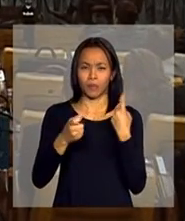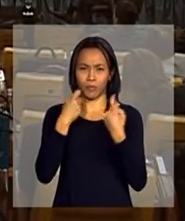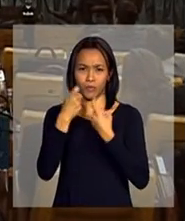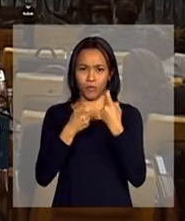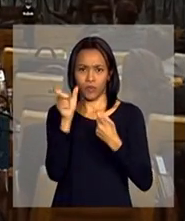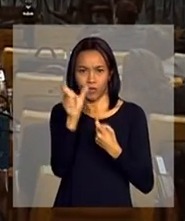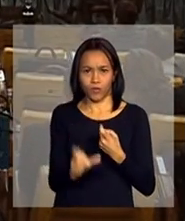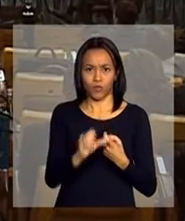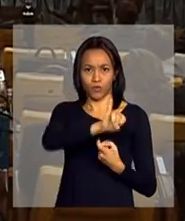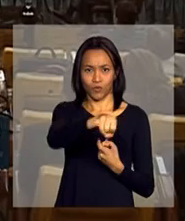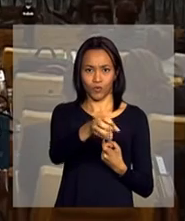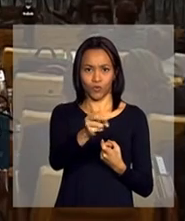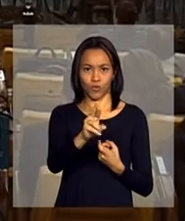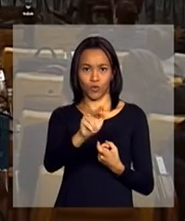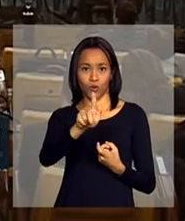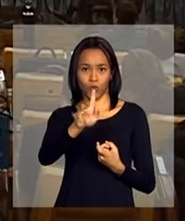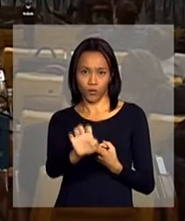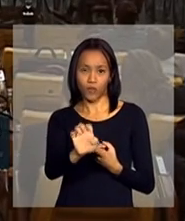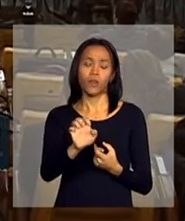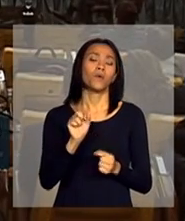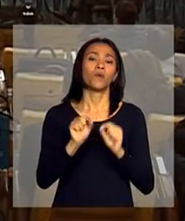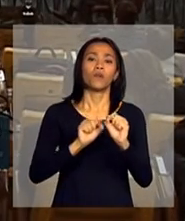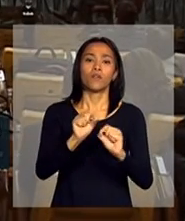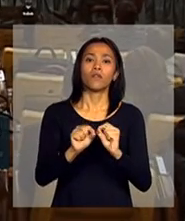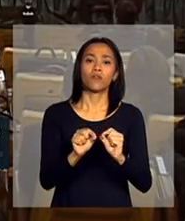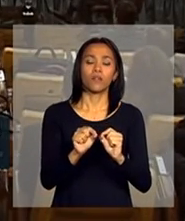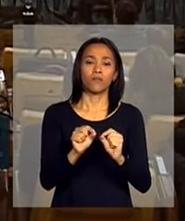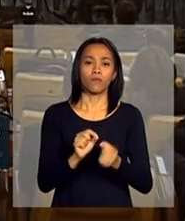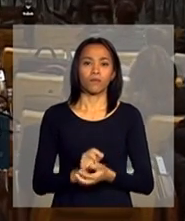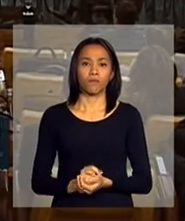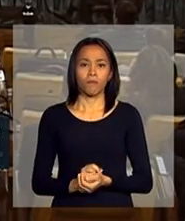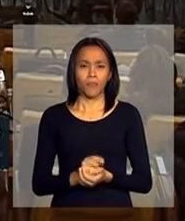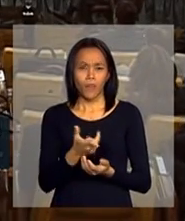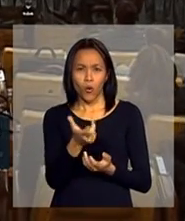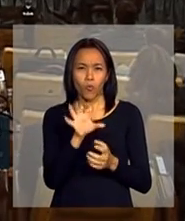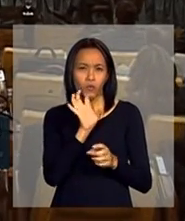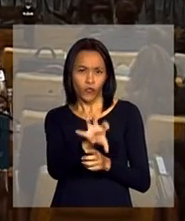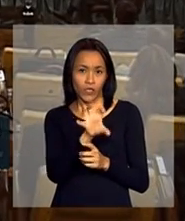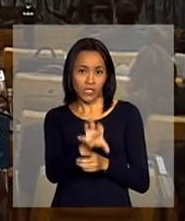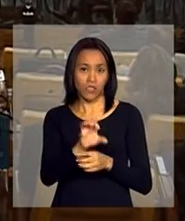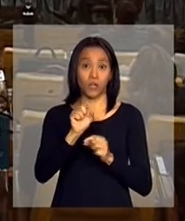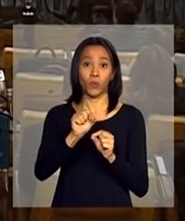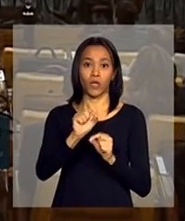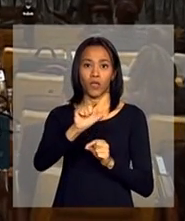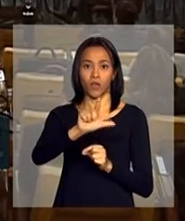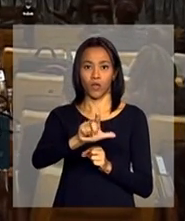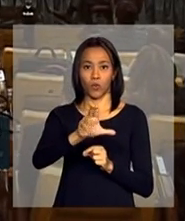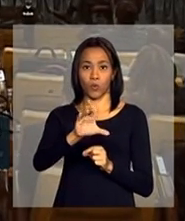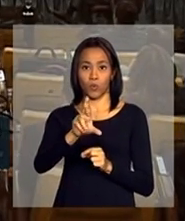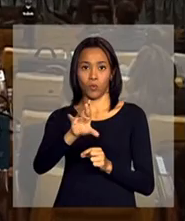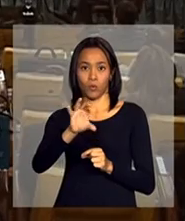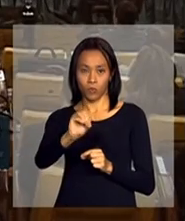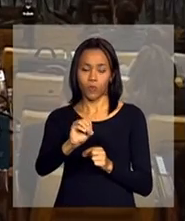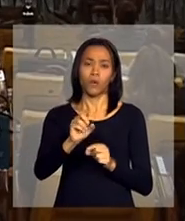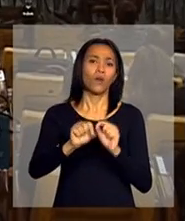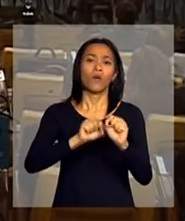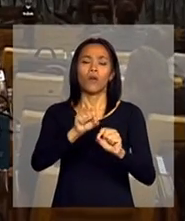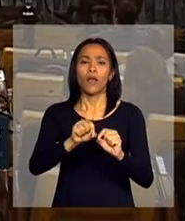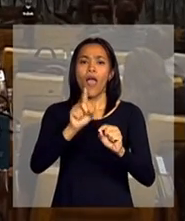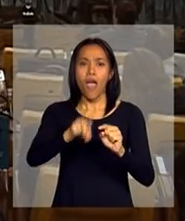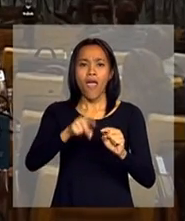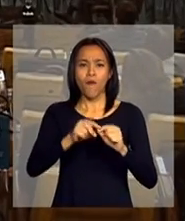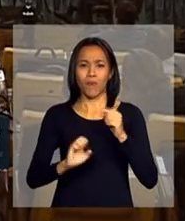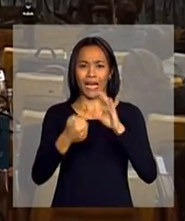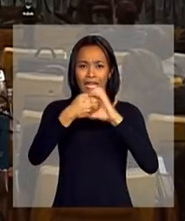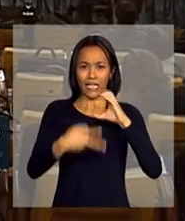Shedek, se compara com, influencia o lucro? Setor de atividade, características dos